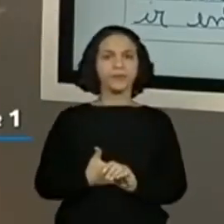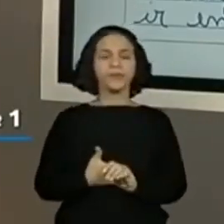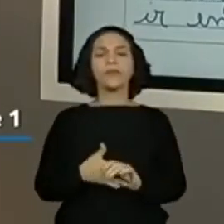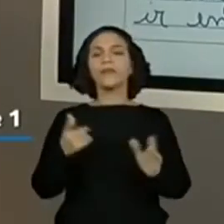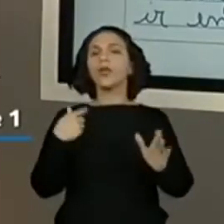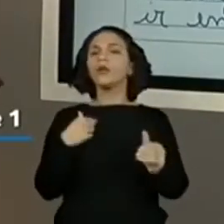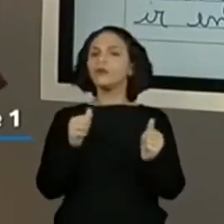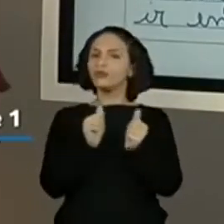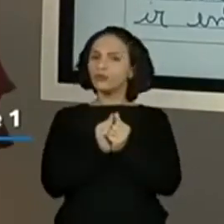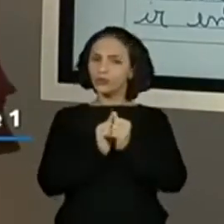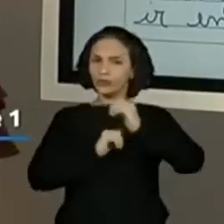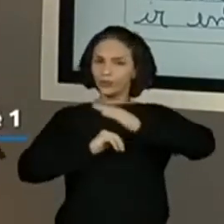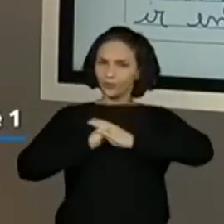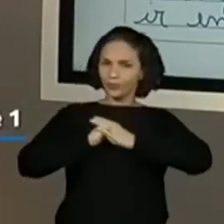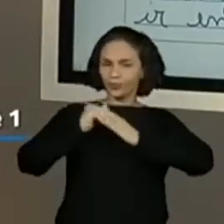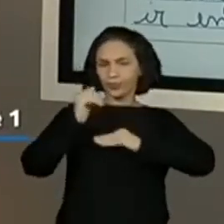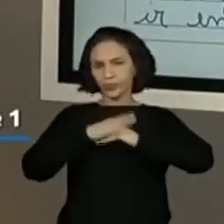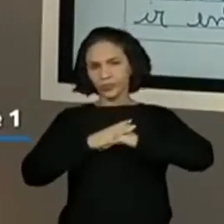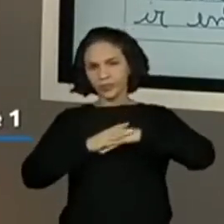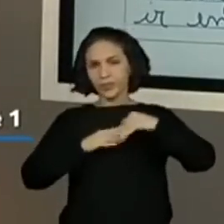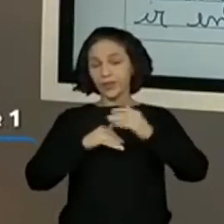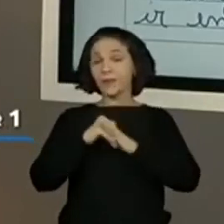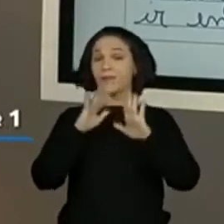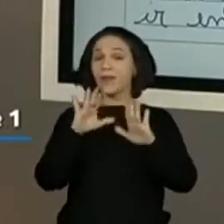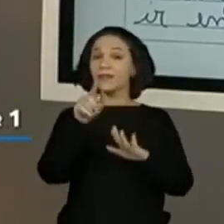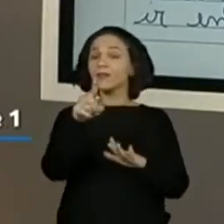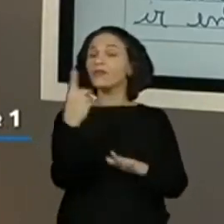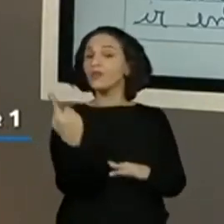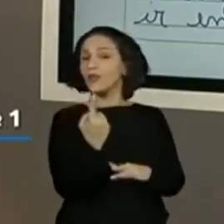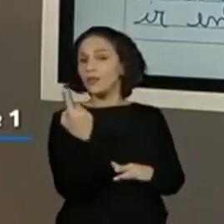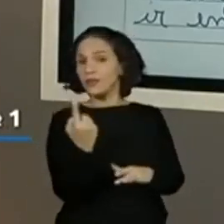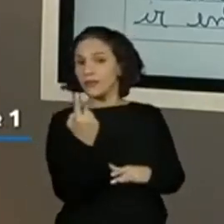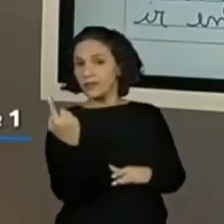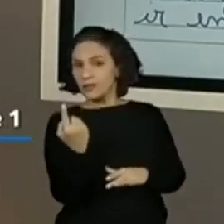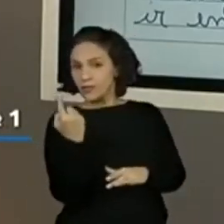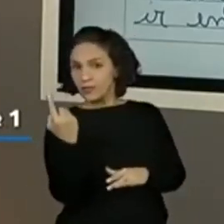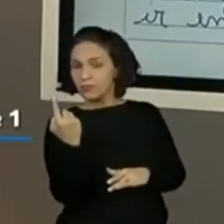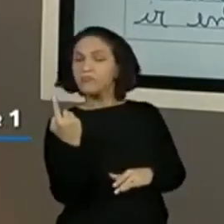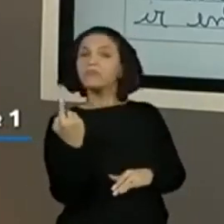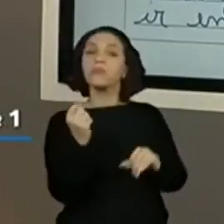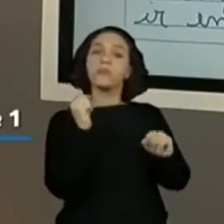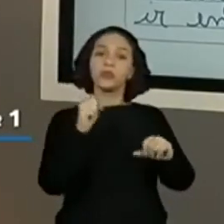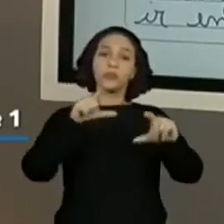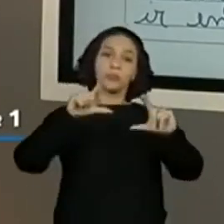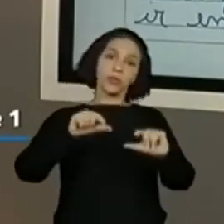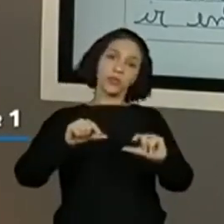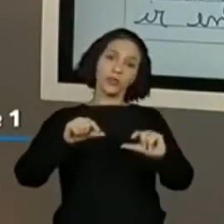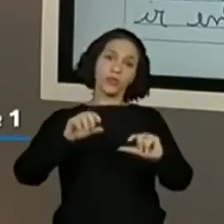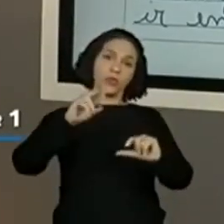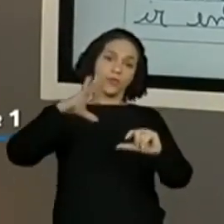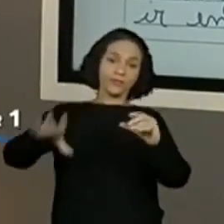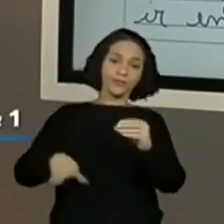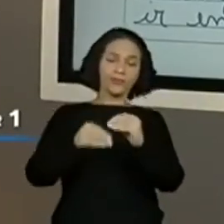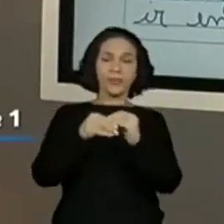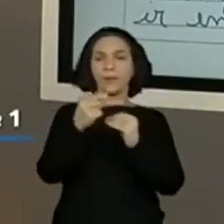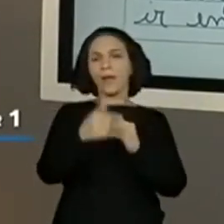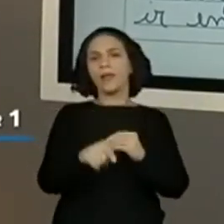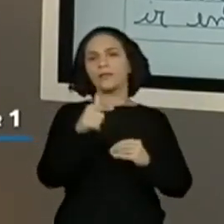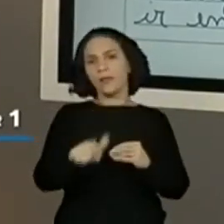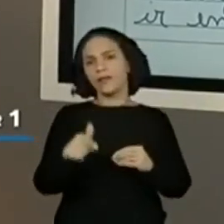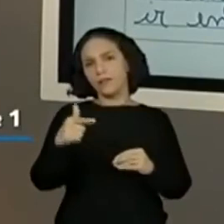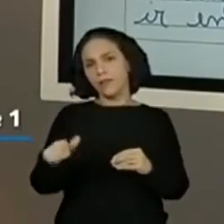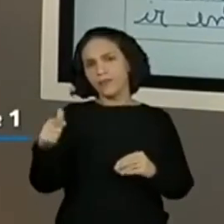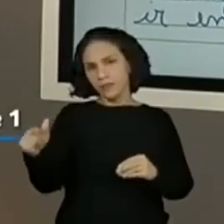a gente está construindo aqui juntos. Mas, você fosse fazer na sua casa, poderia ter menos ou poderia ter mais. Mas é